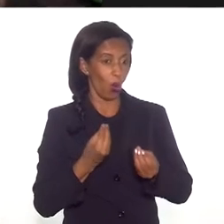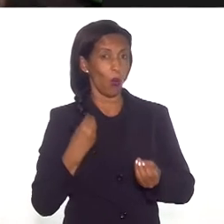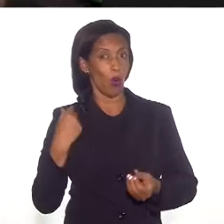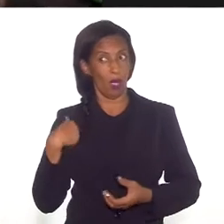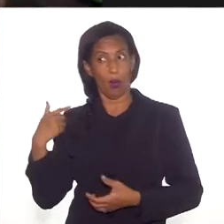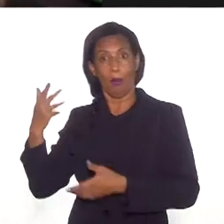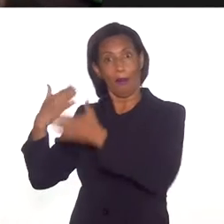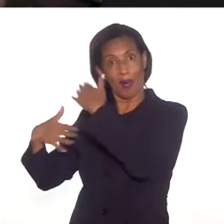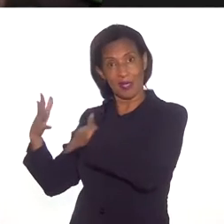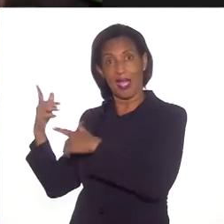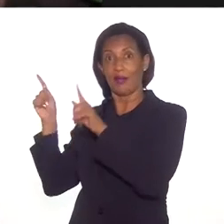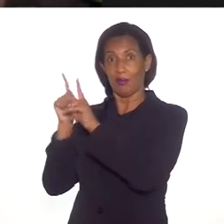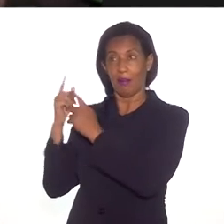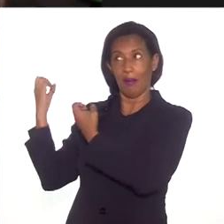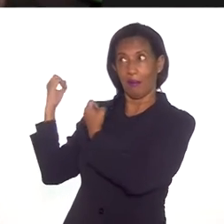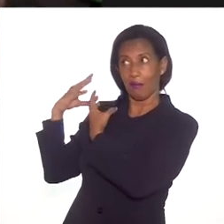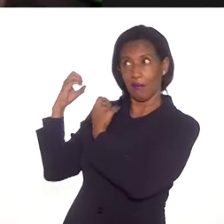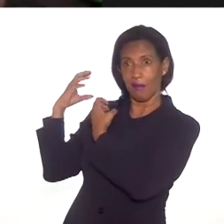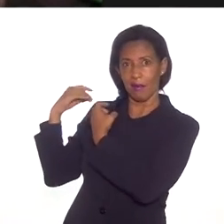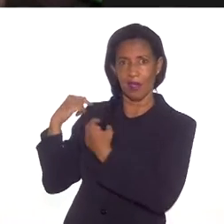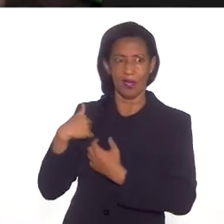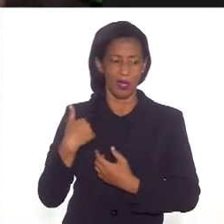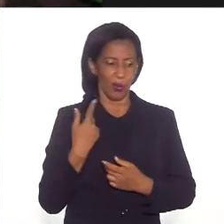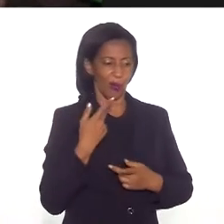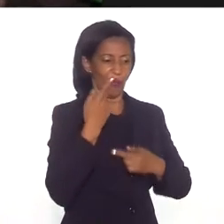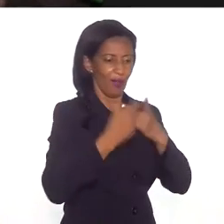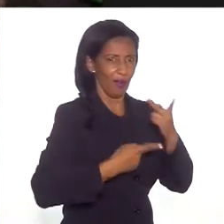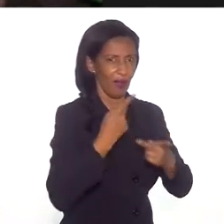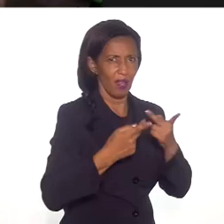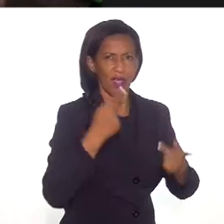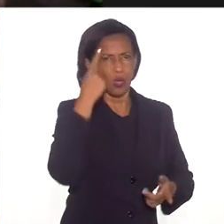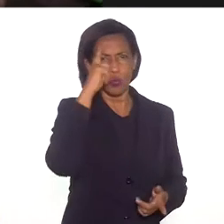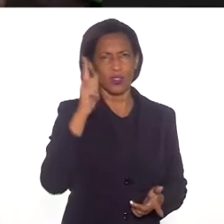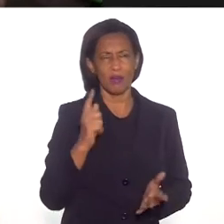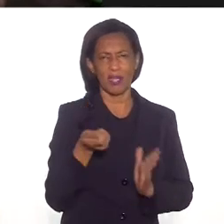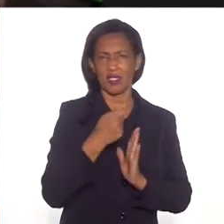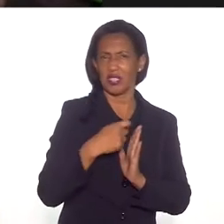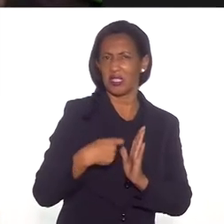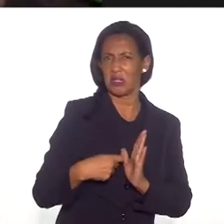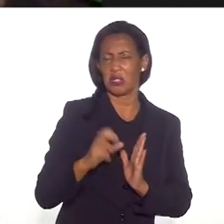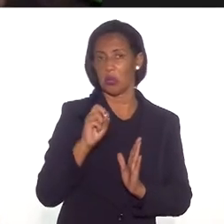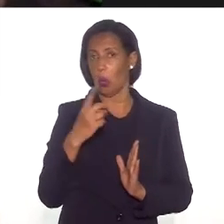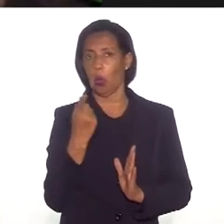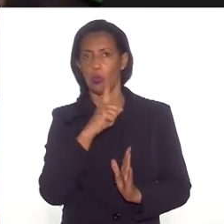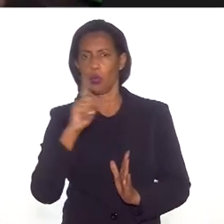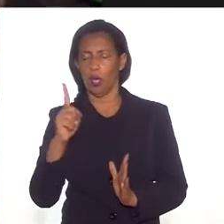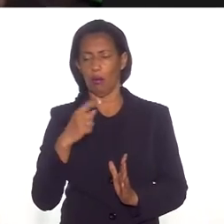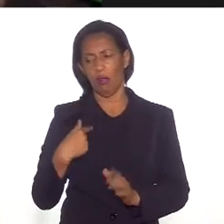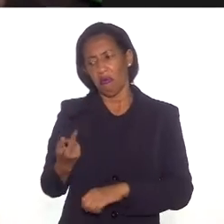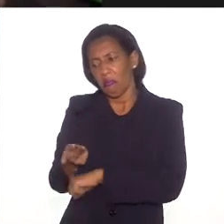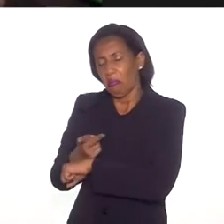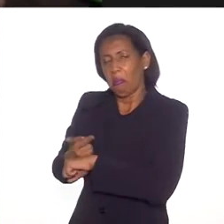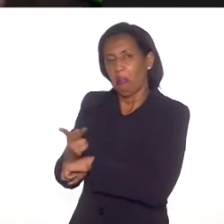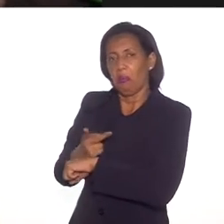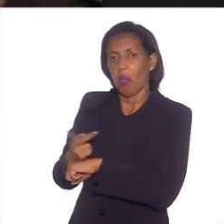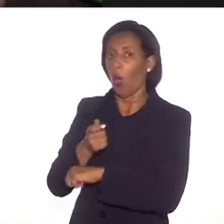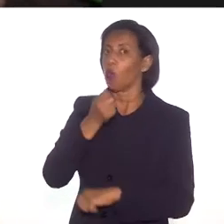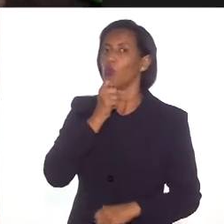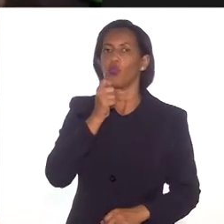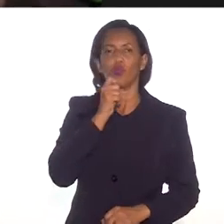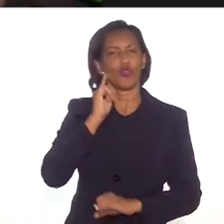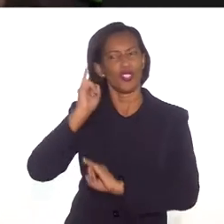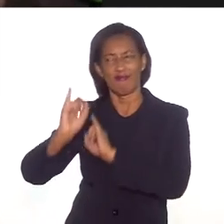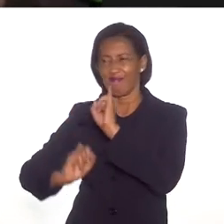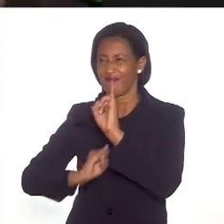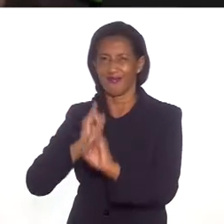tinha ouvido quando criança, eu não sabia se elas tinham sido escritas ou não. Fui buscar, numa época que não tinha internet, não tinha